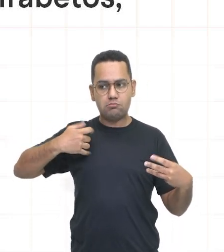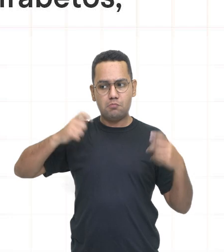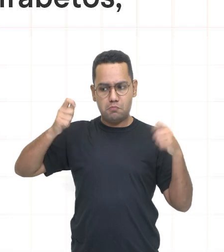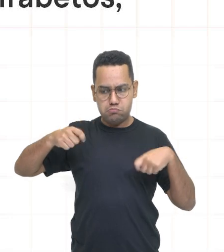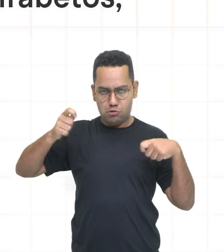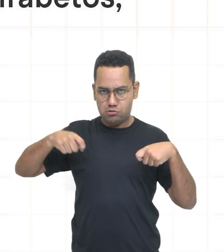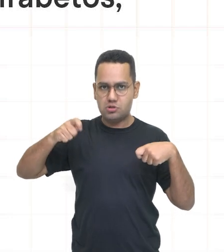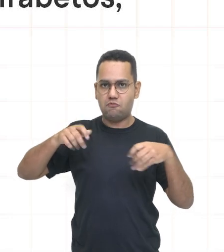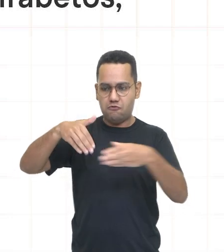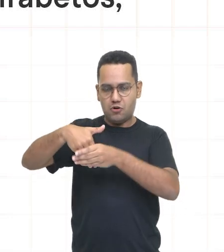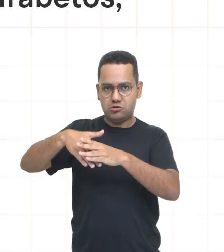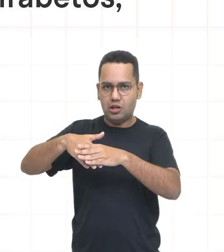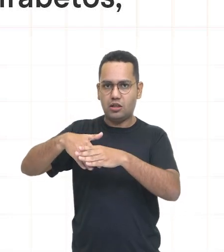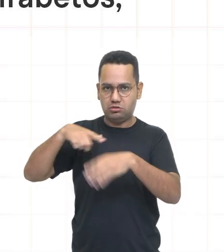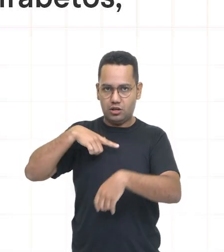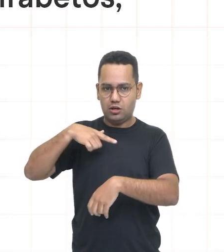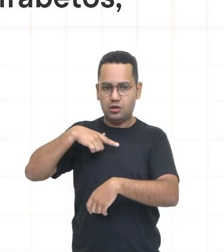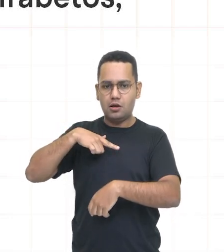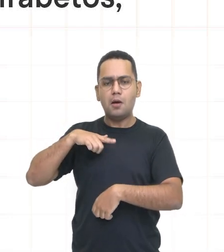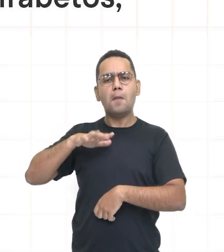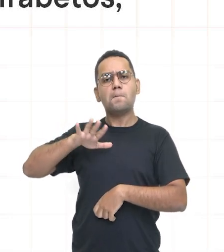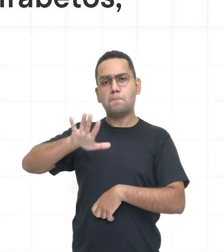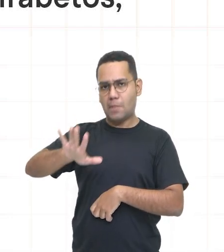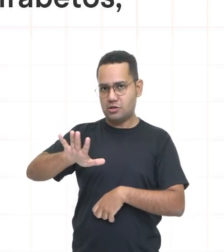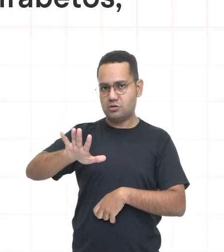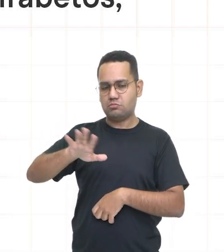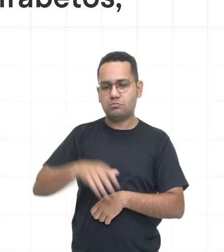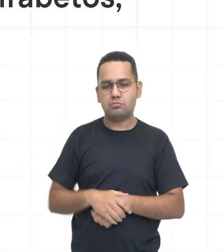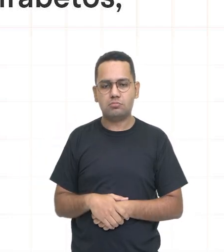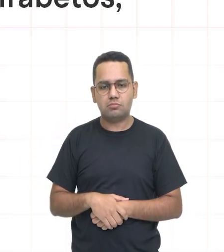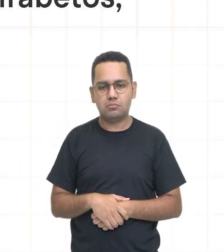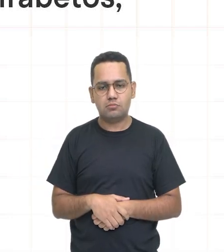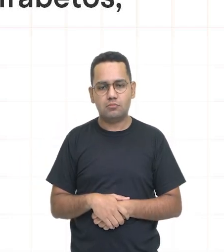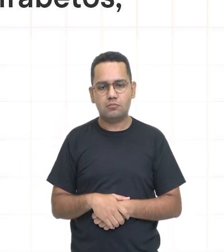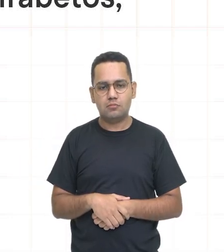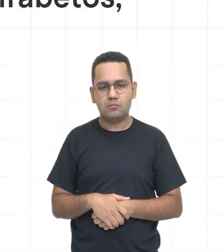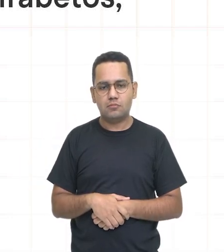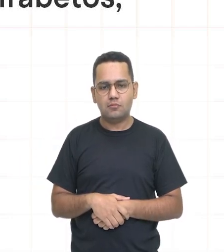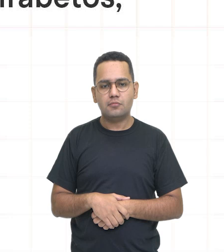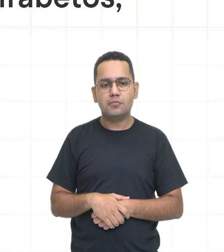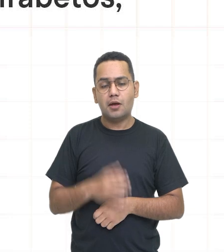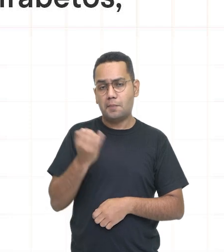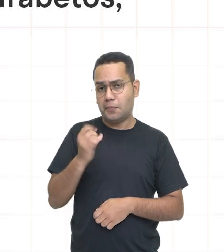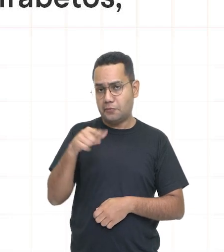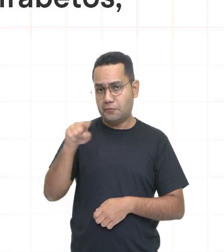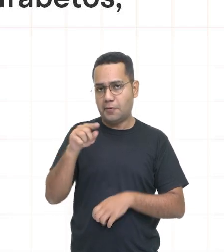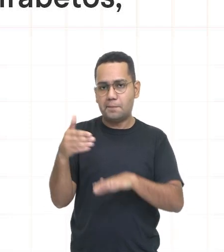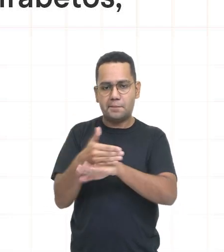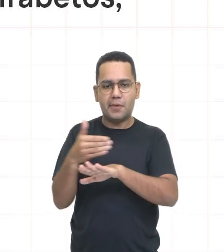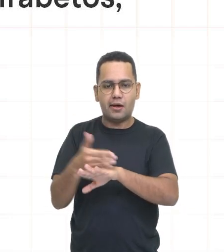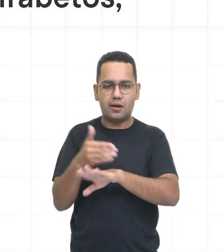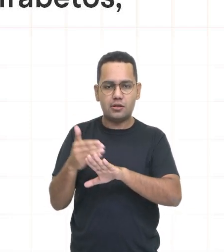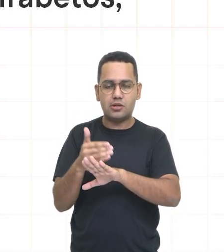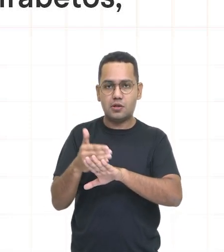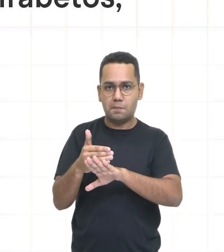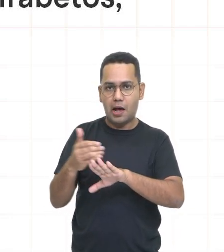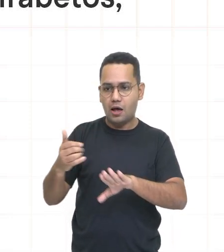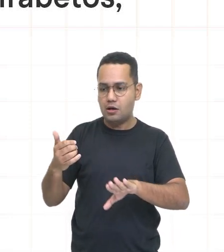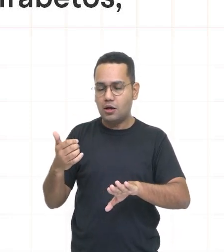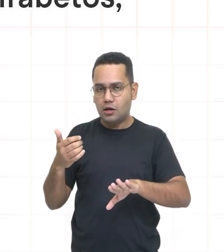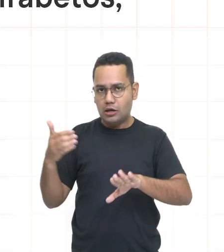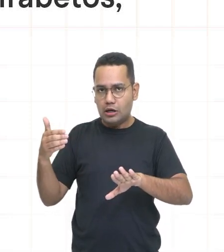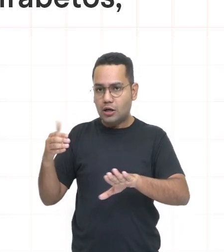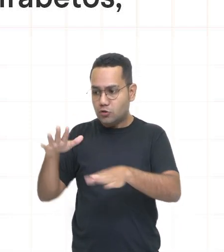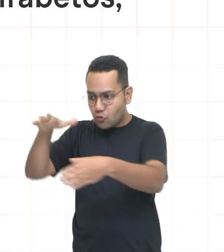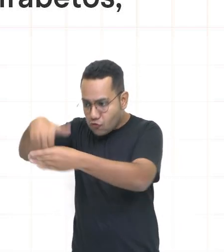voto a partir dos 16 anos mas é obrigatório você participar da festa da democracia a partir dos 18 anos de